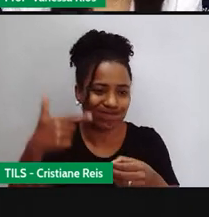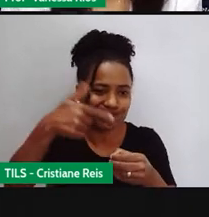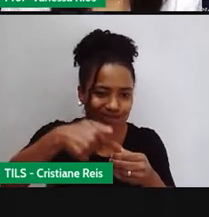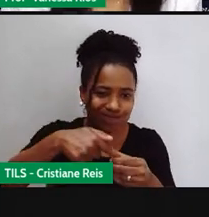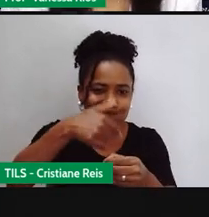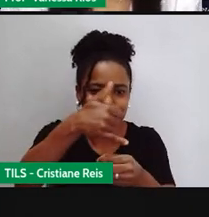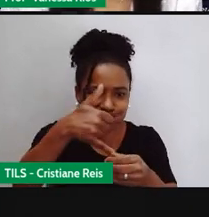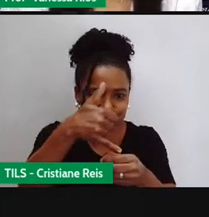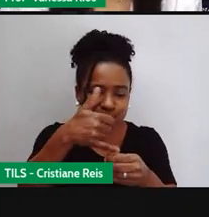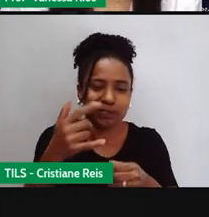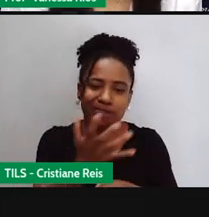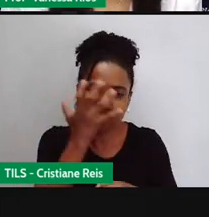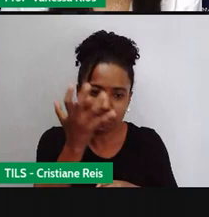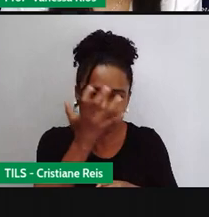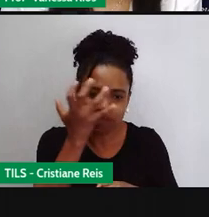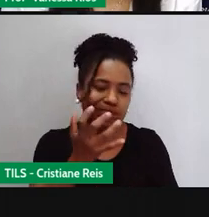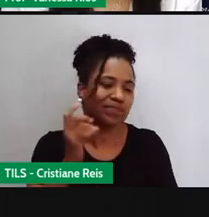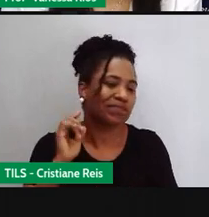necessárias.